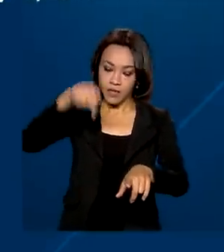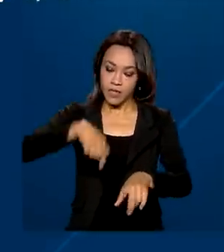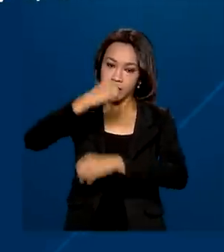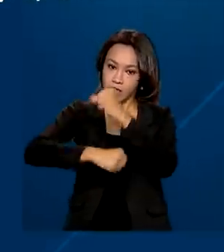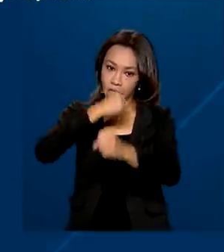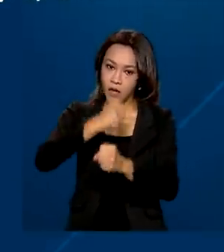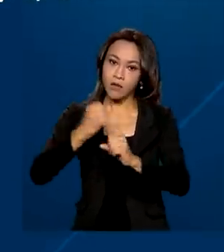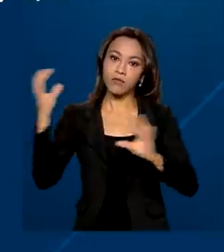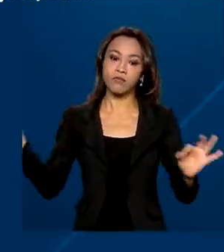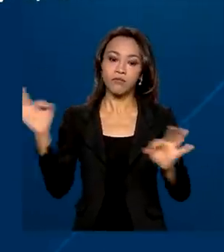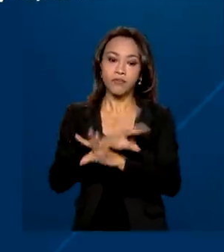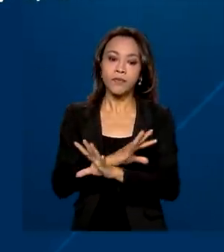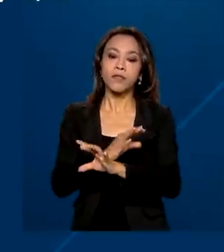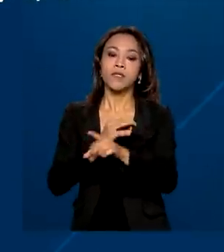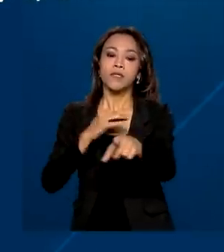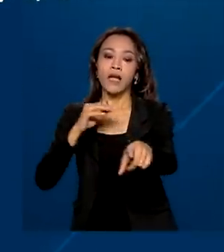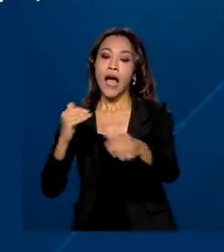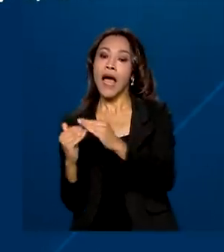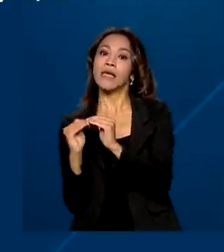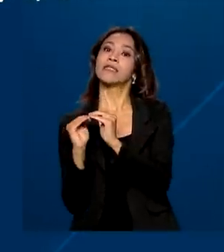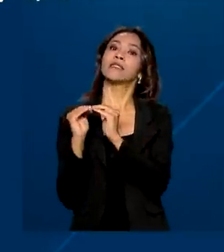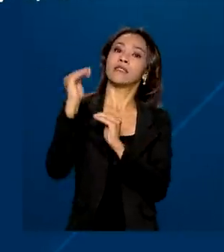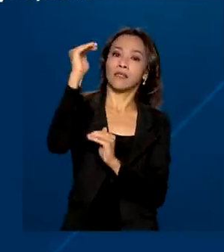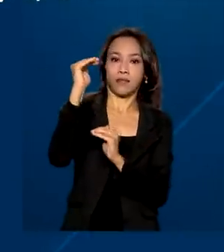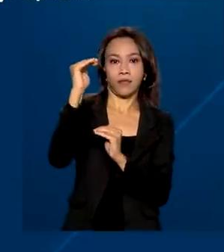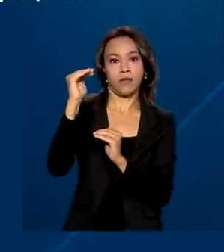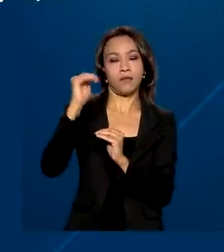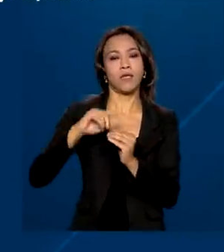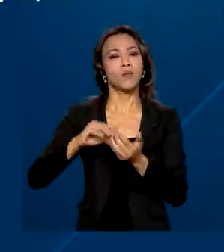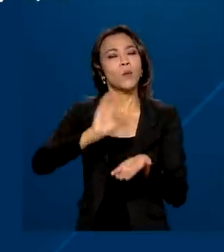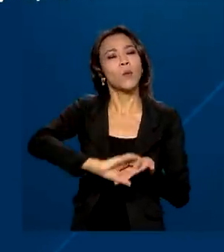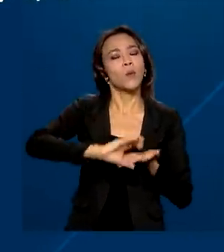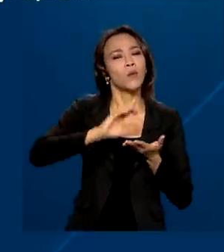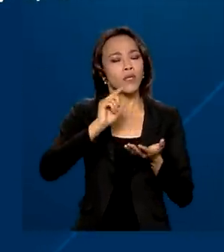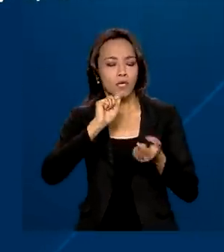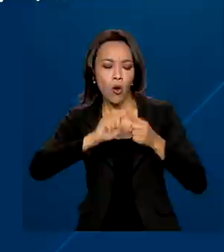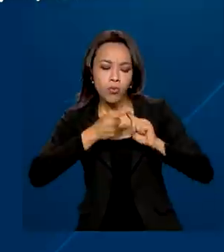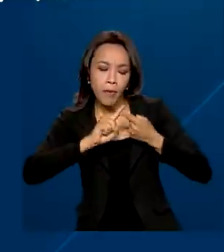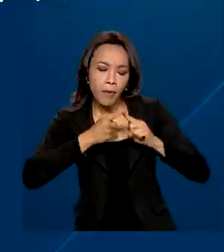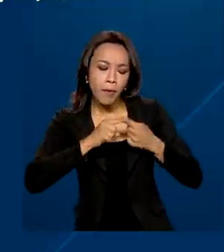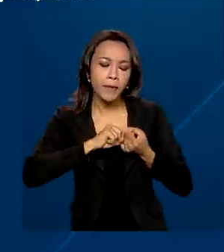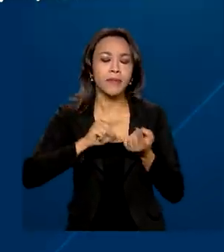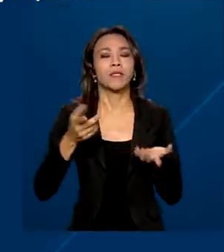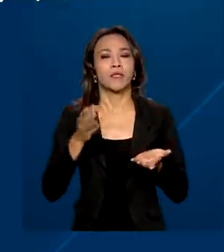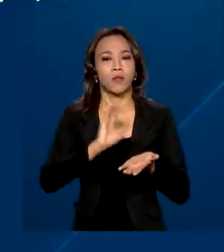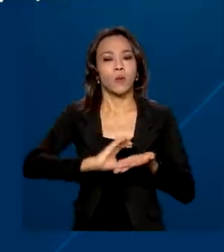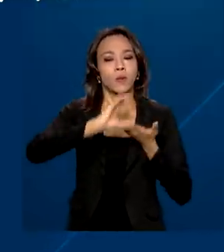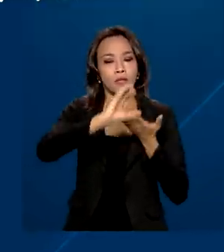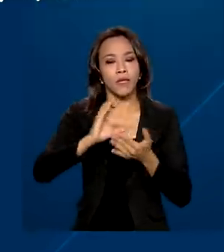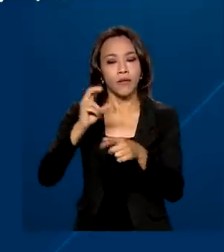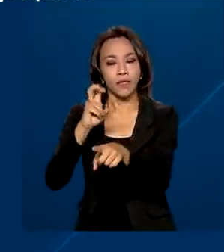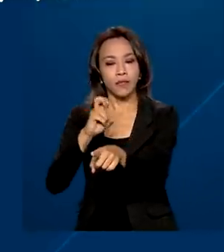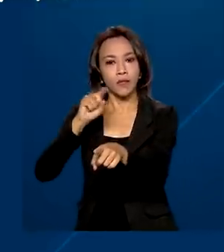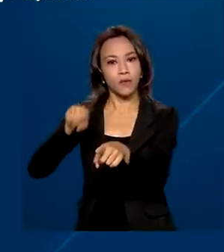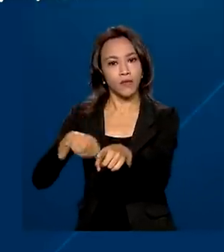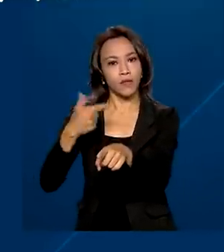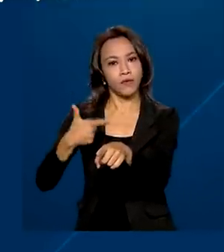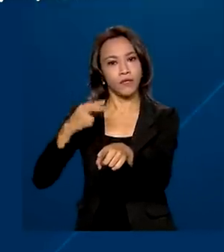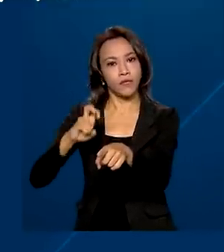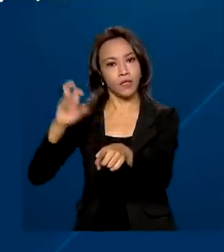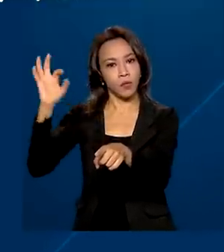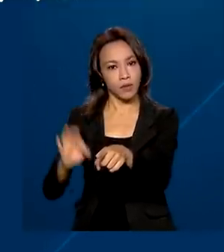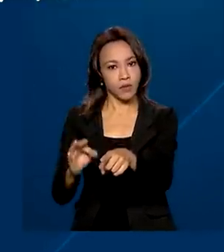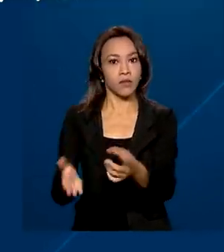acima do teto da meta estabelecida pelo Conselho Monetário Nacional, que era de 5,25%. A